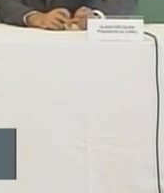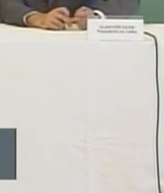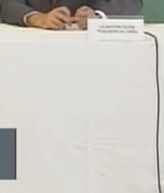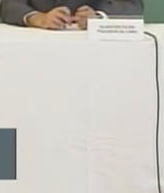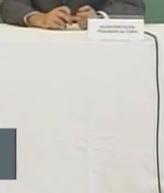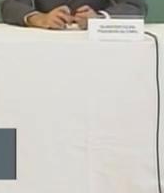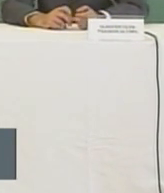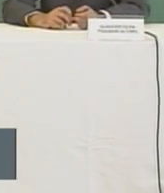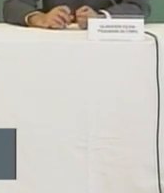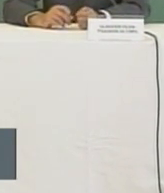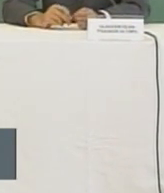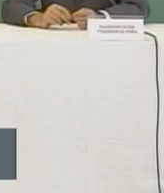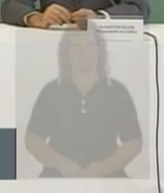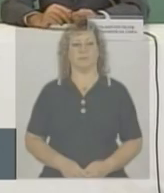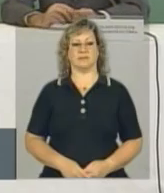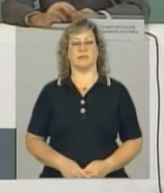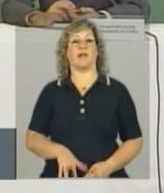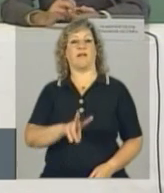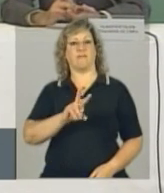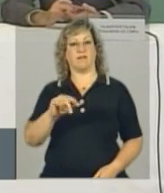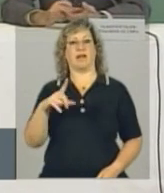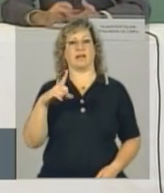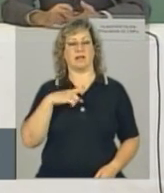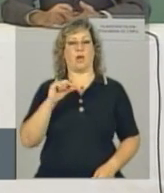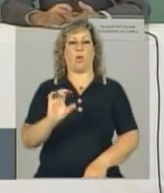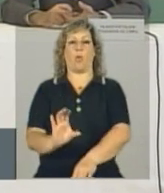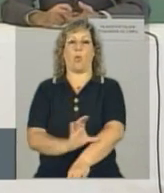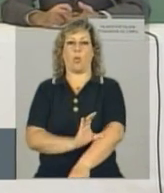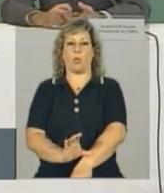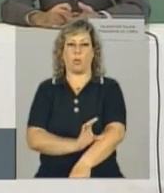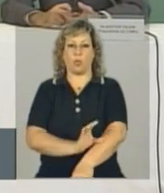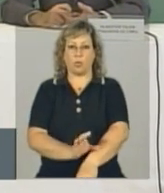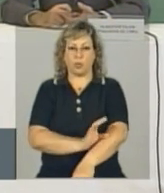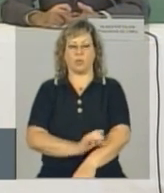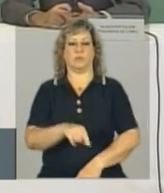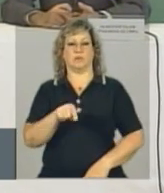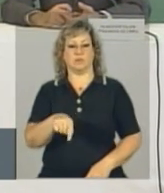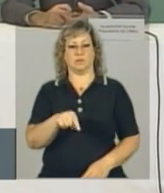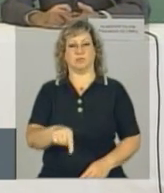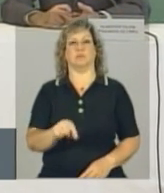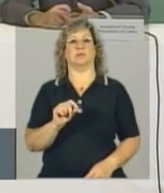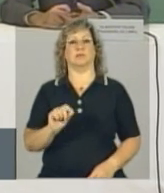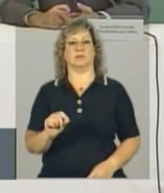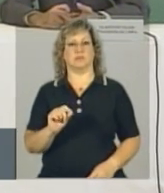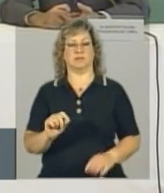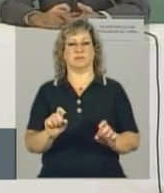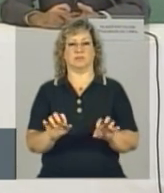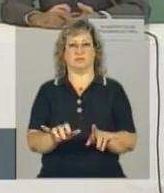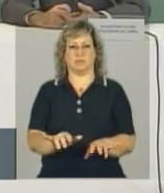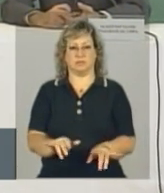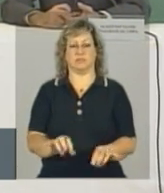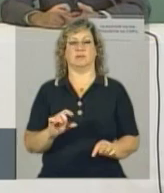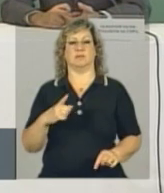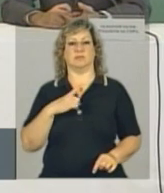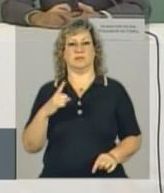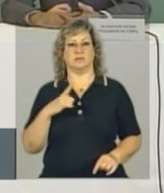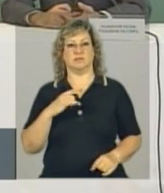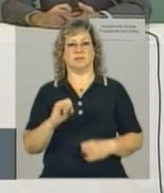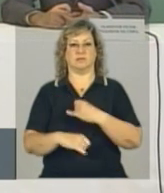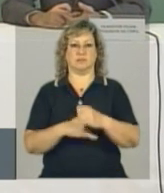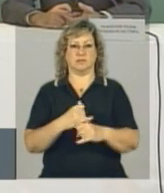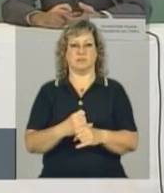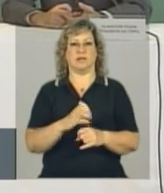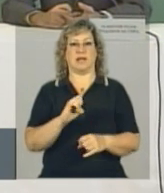Isso. Vai ter curso online, que a CAPES está construindo, e vão ter cursos